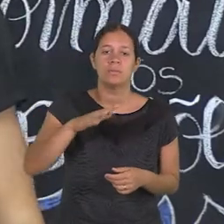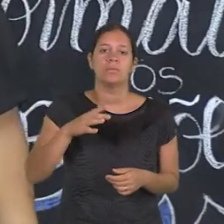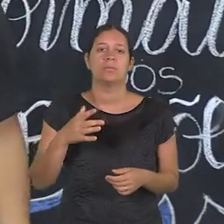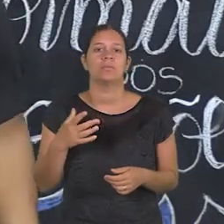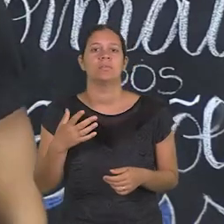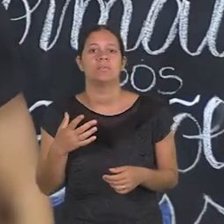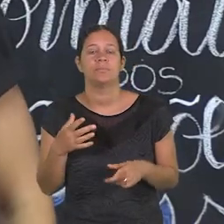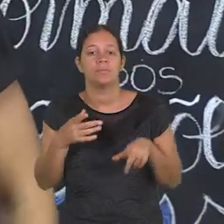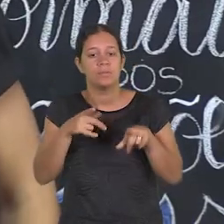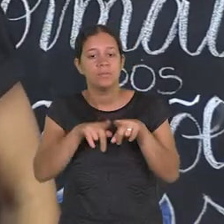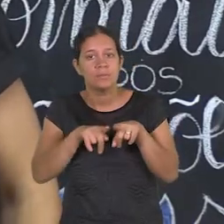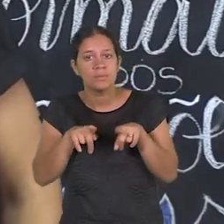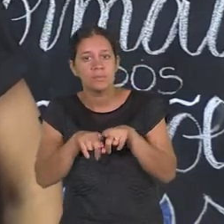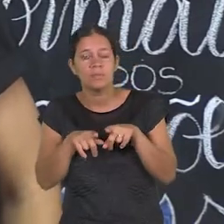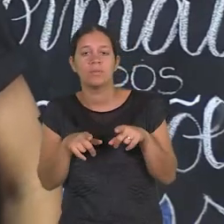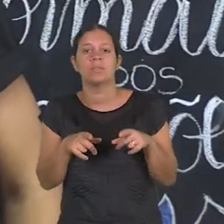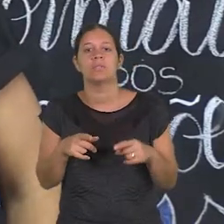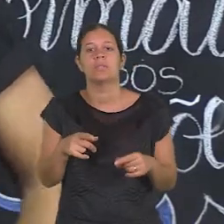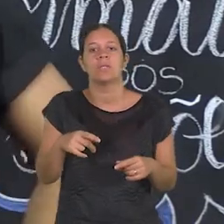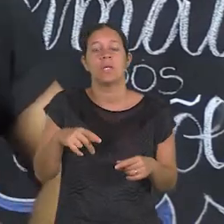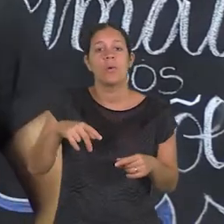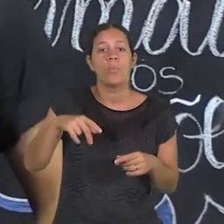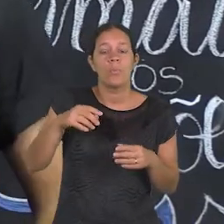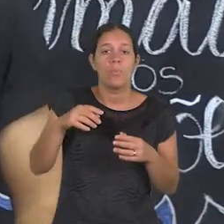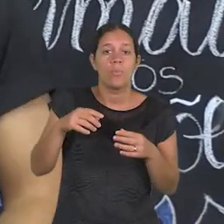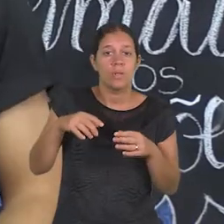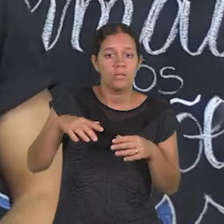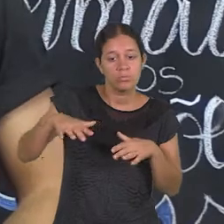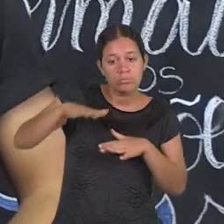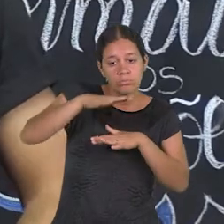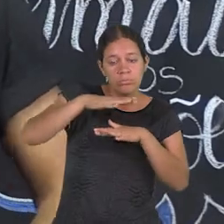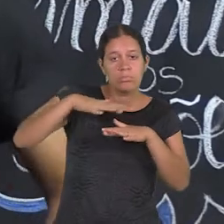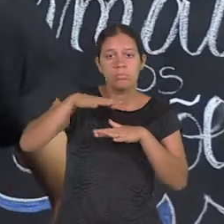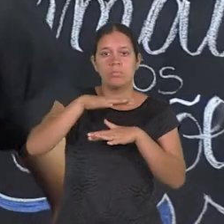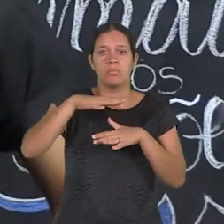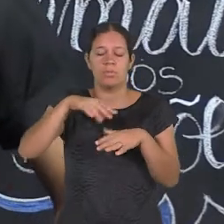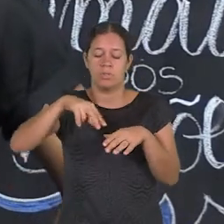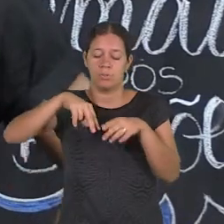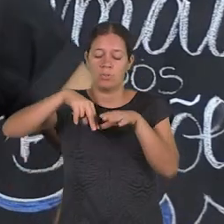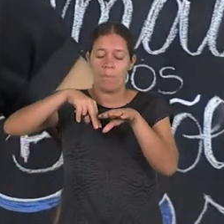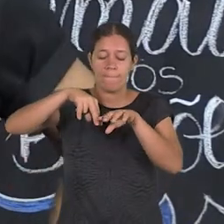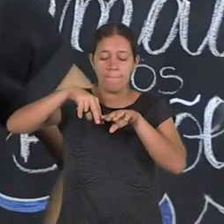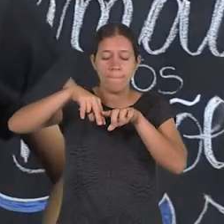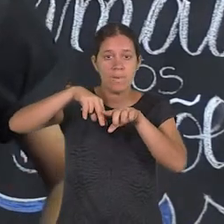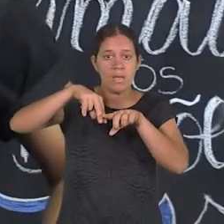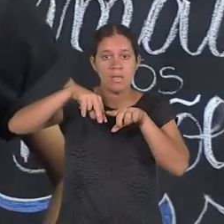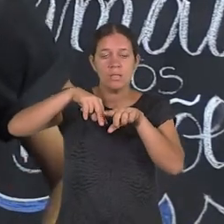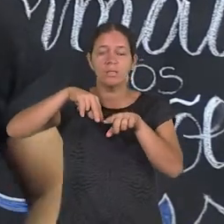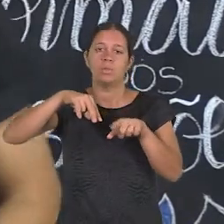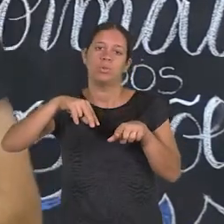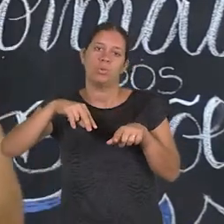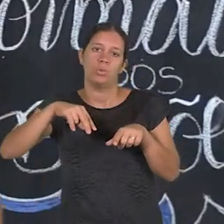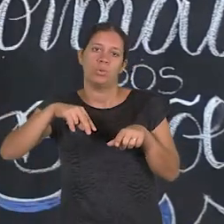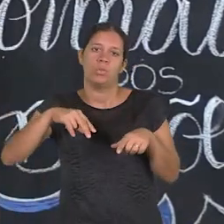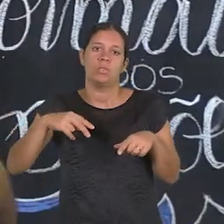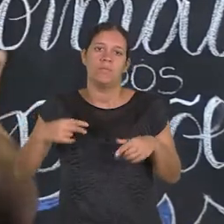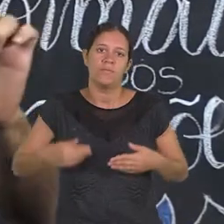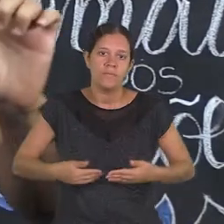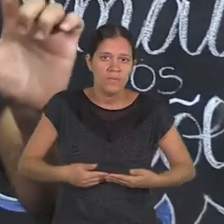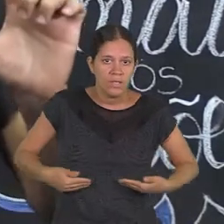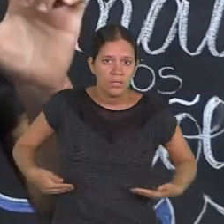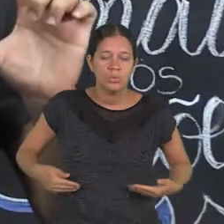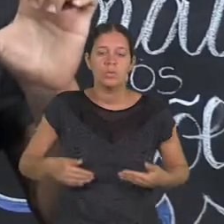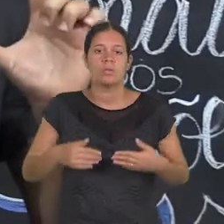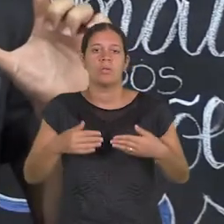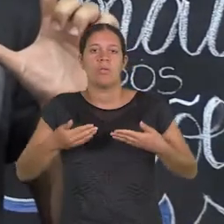aparecer um plano americano, que é um plano que aparece mais ou menos do meio da perna para cima, um plano médio, que é um plano que aparece da cintura para cima, ou